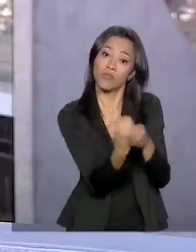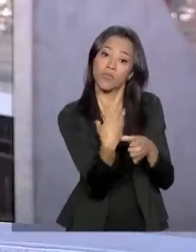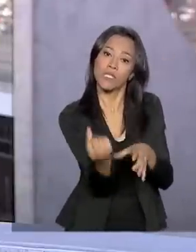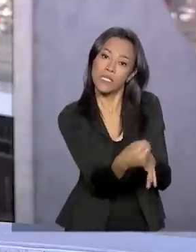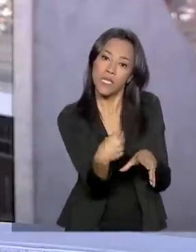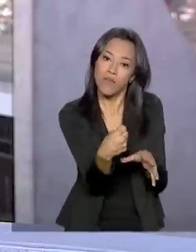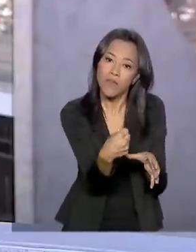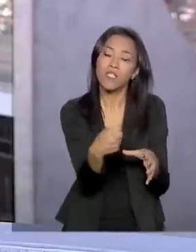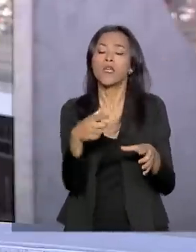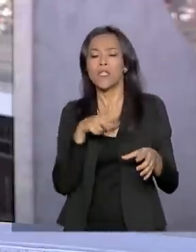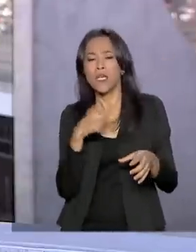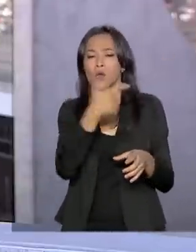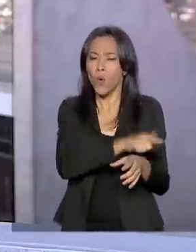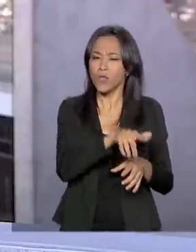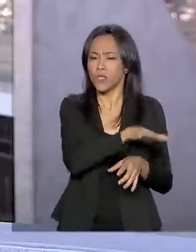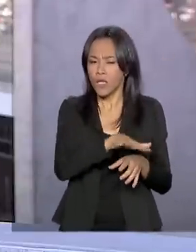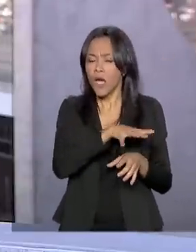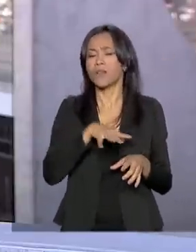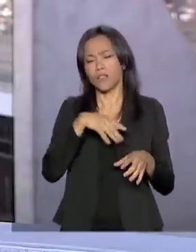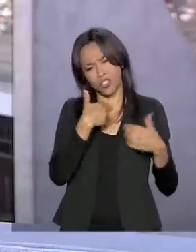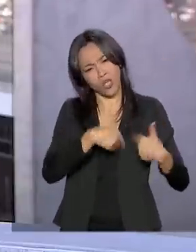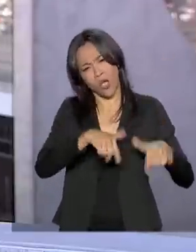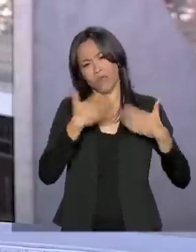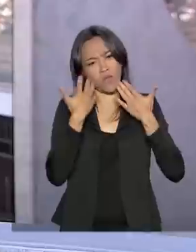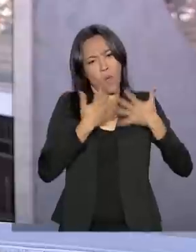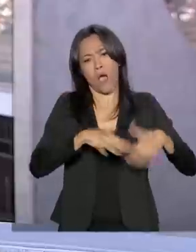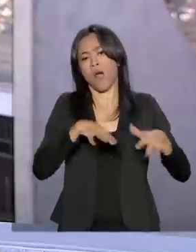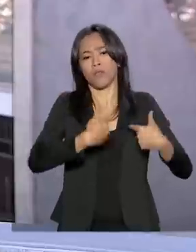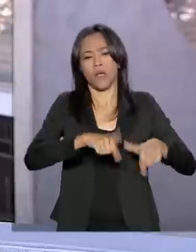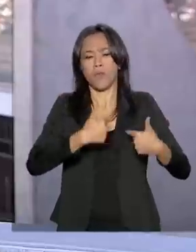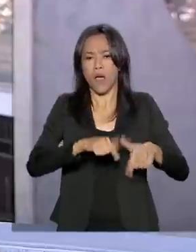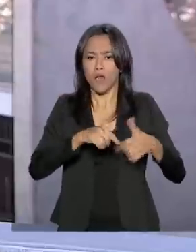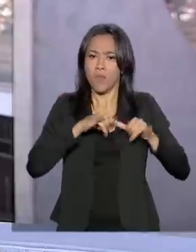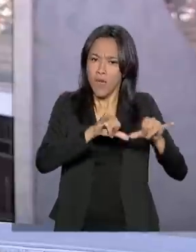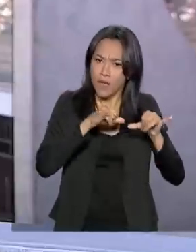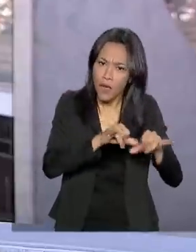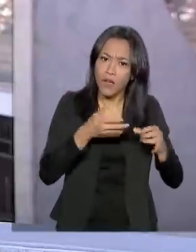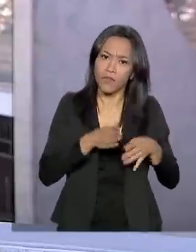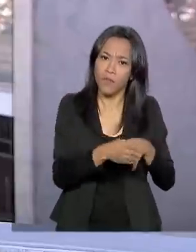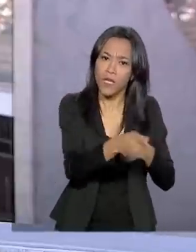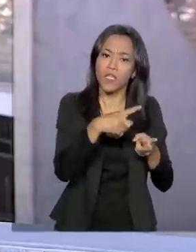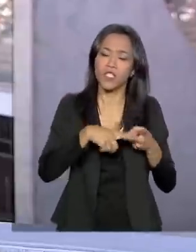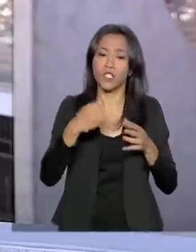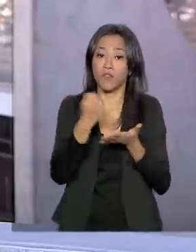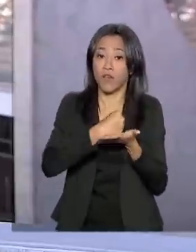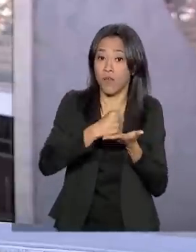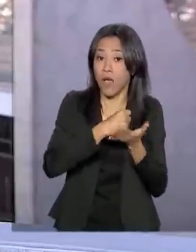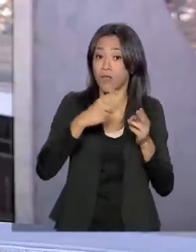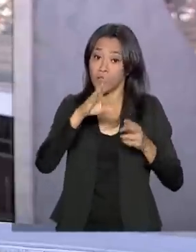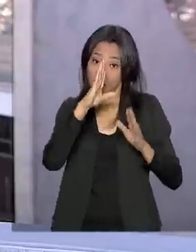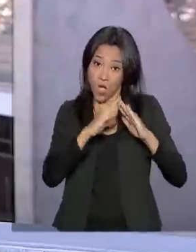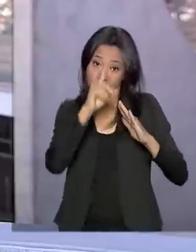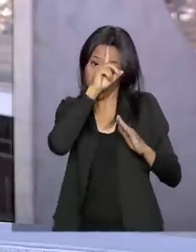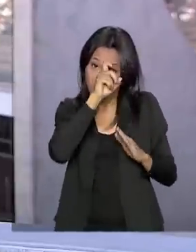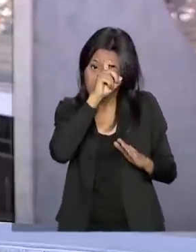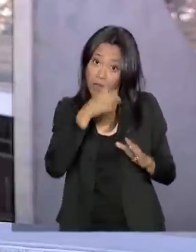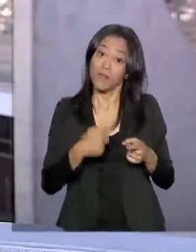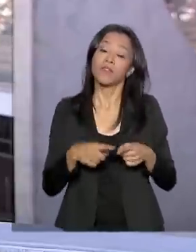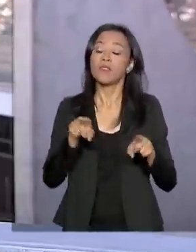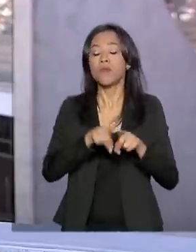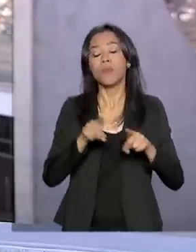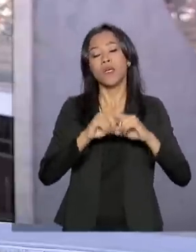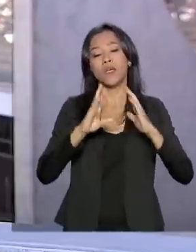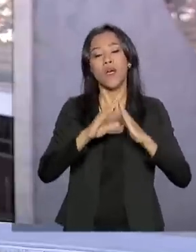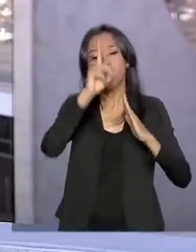funcionam aos domingos e feriados, como os mercados de peixes, os verdurões, as farmácias, hospitais e também as clínicas. O